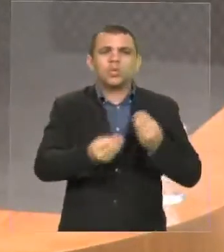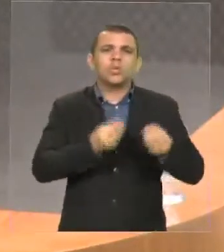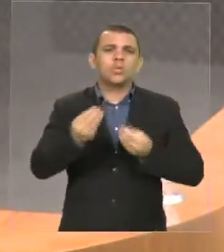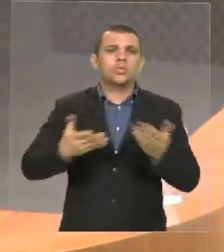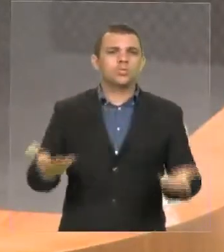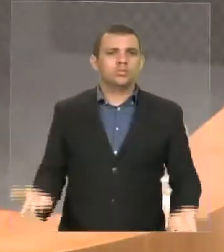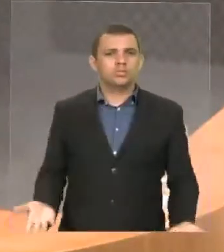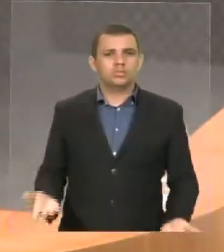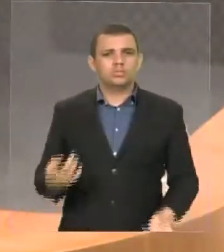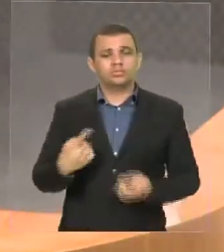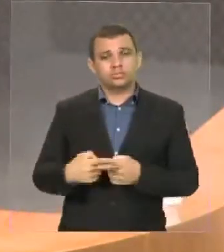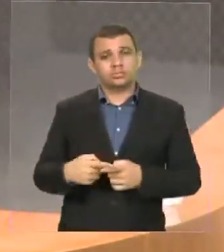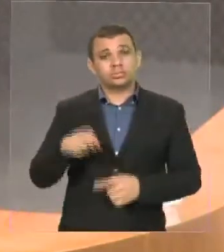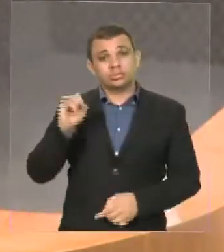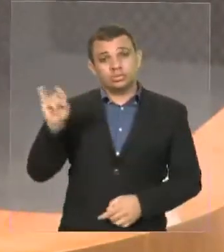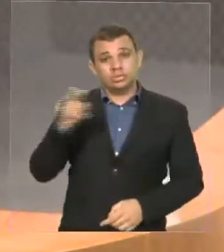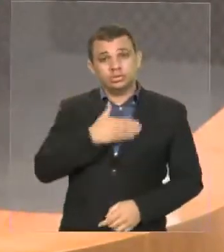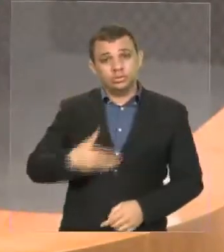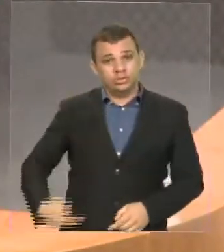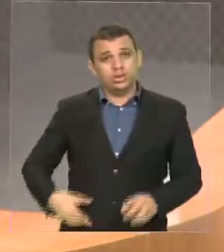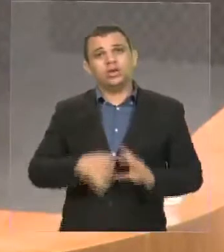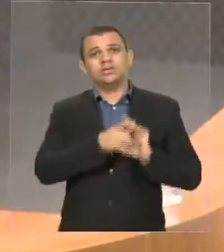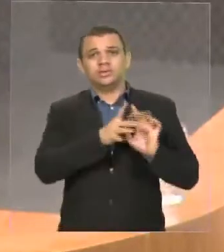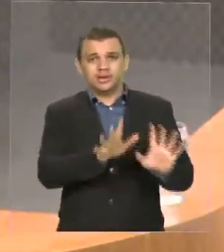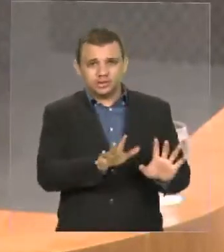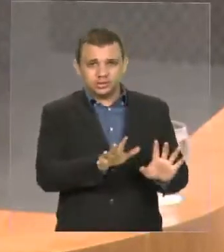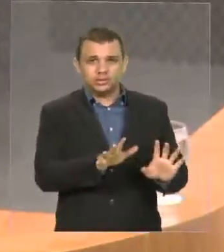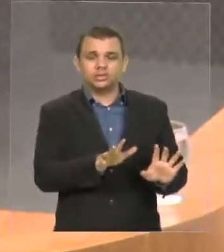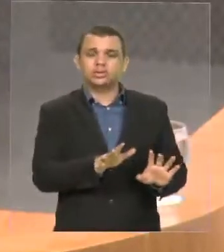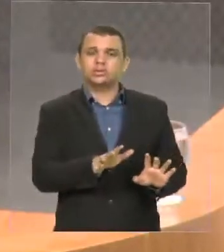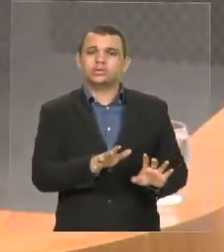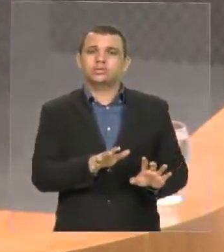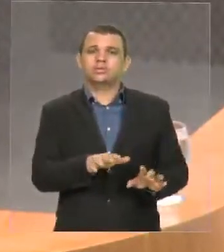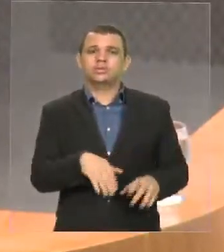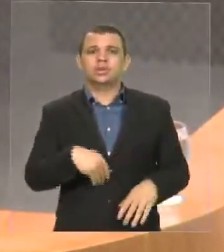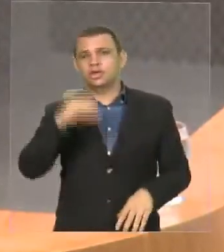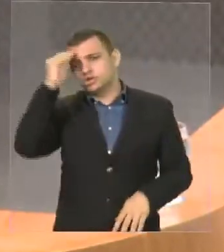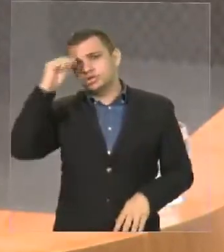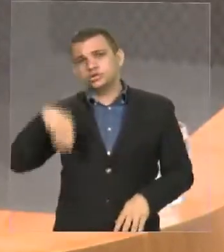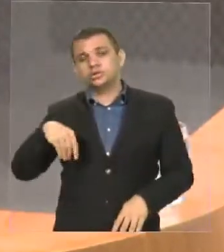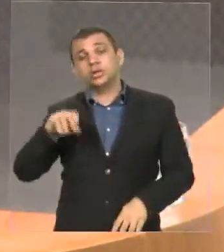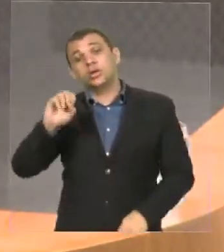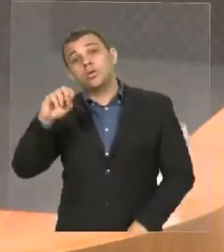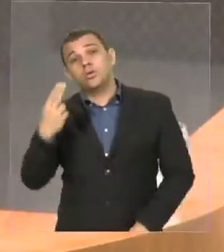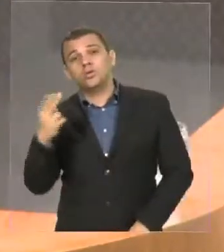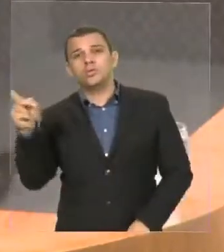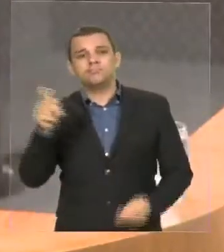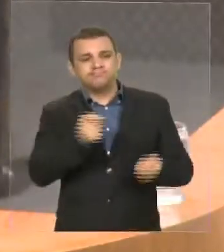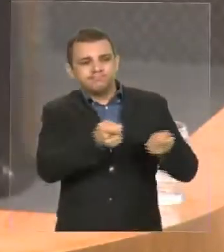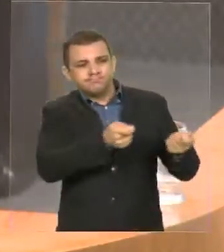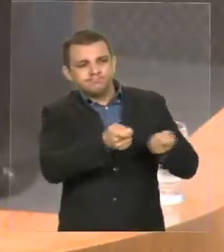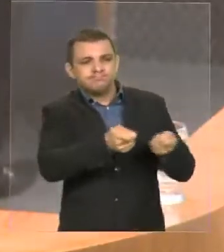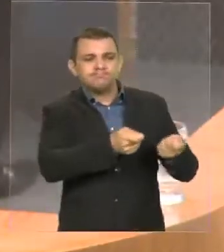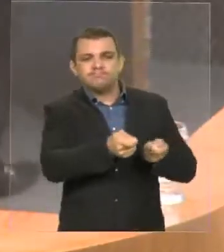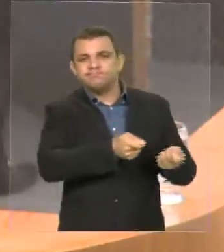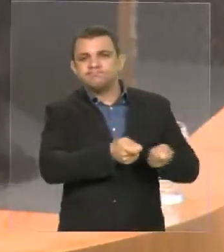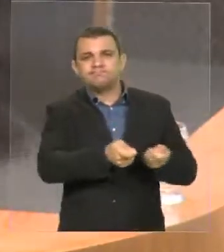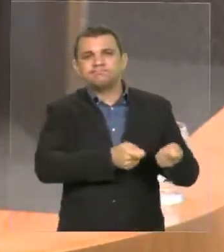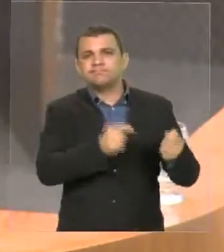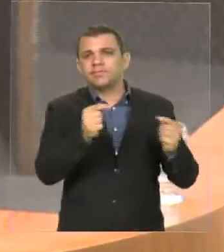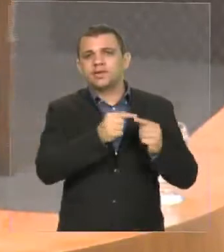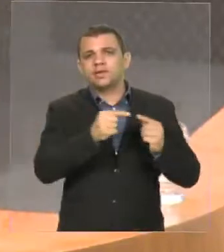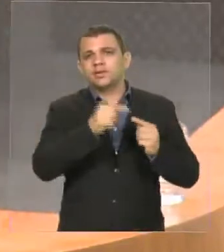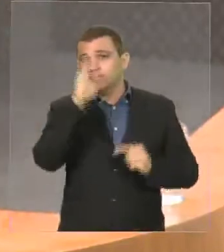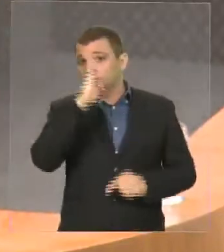Se o governador efetivamente vai abrir mão desse recurso de repatriação, ou ele vai fazer os ajustes necessários que o Brasil